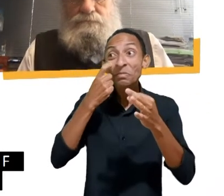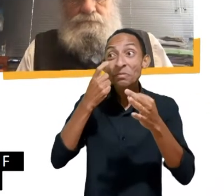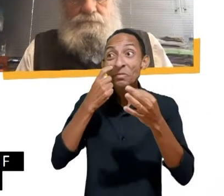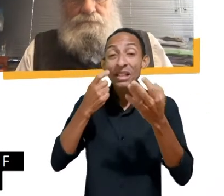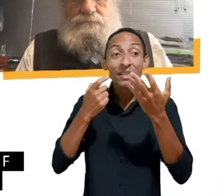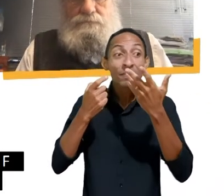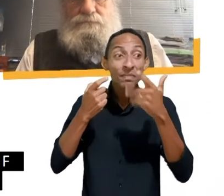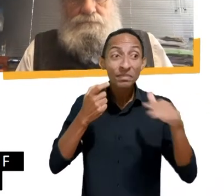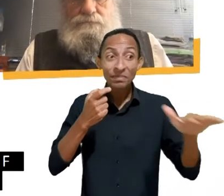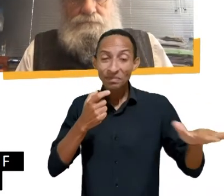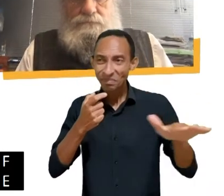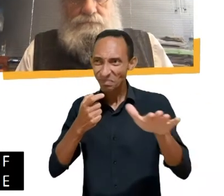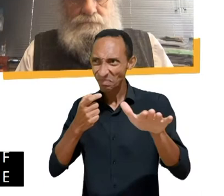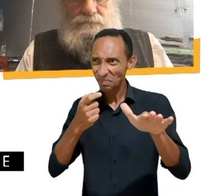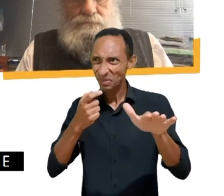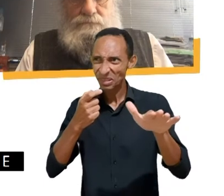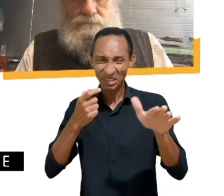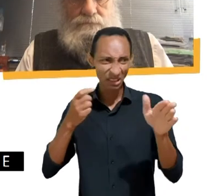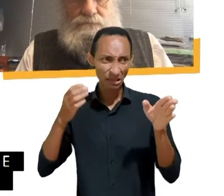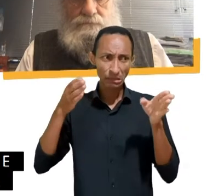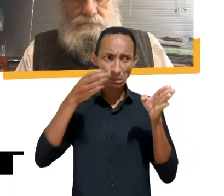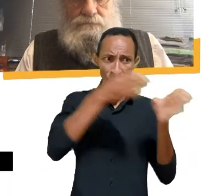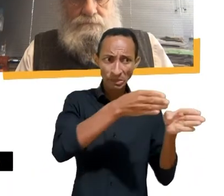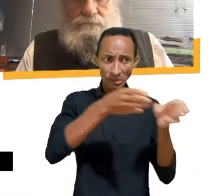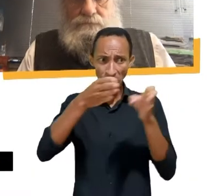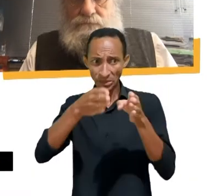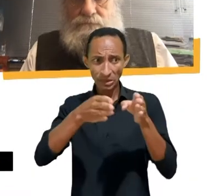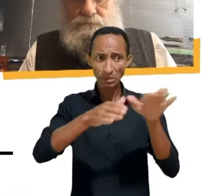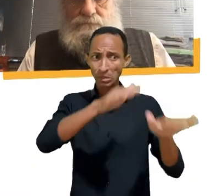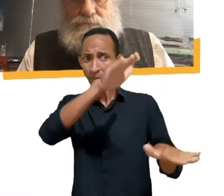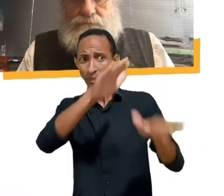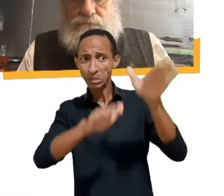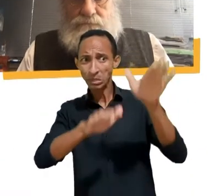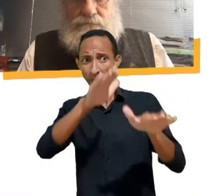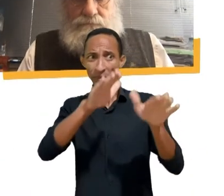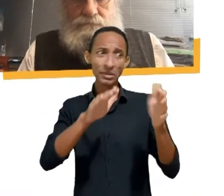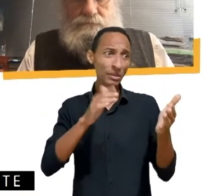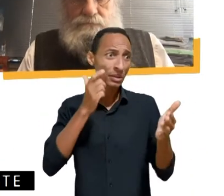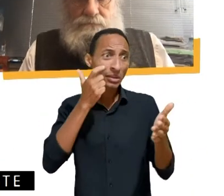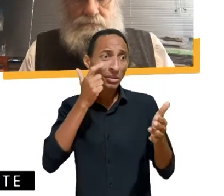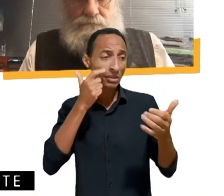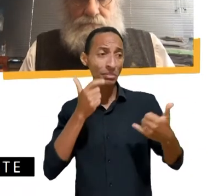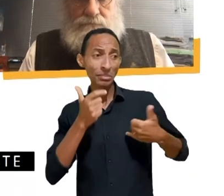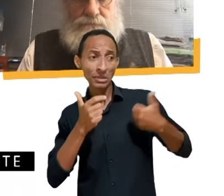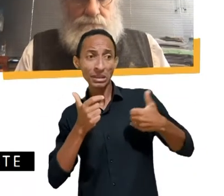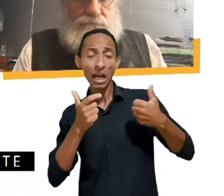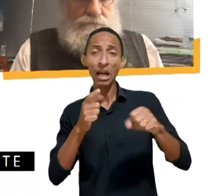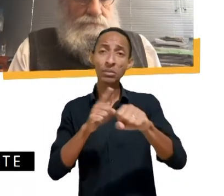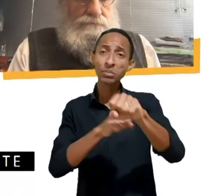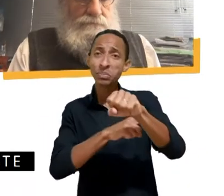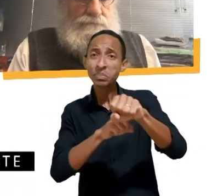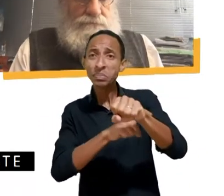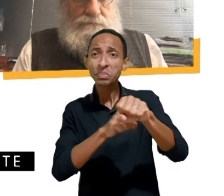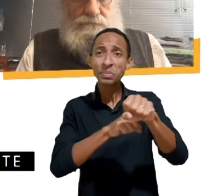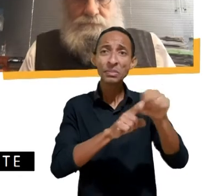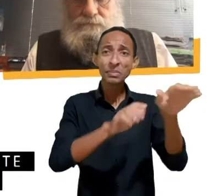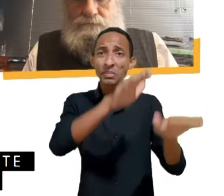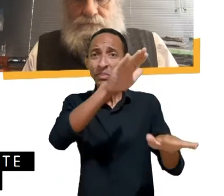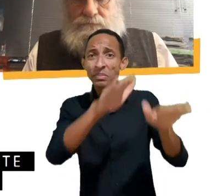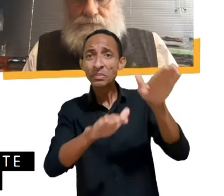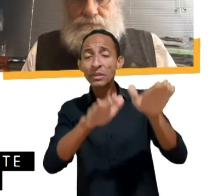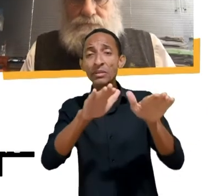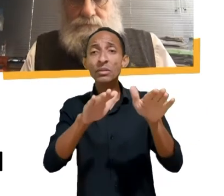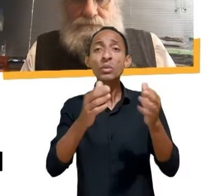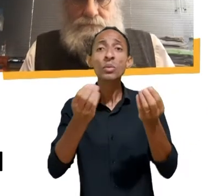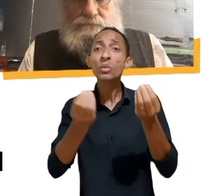adolescentes a partir de recortes de idade, classe, raça, gênero e outros, levando em consideração ainda as desigualdades relacionadas